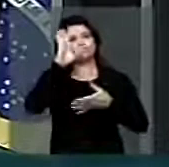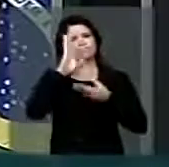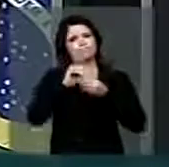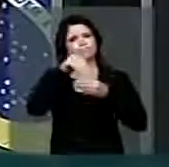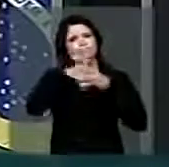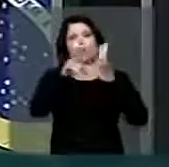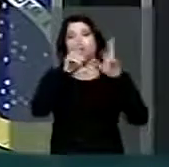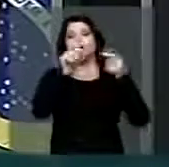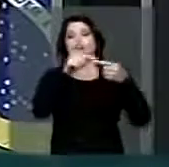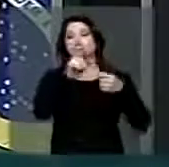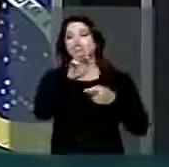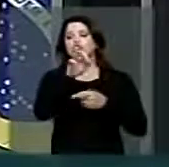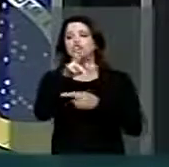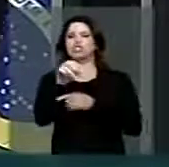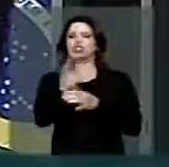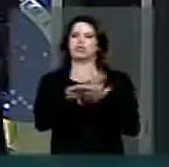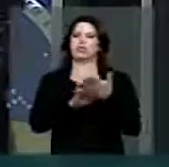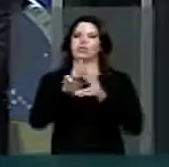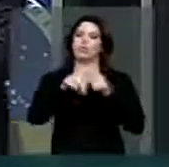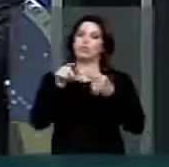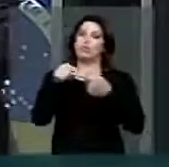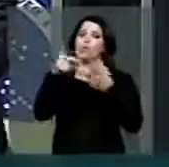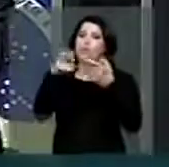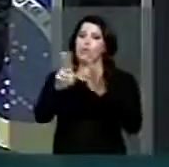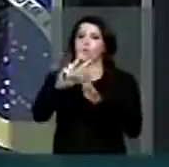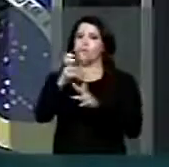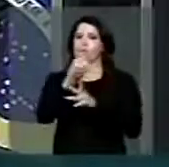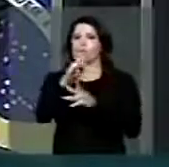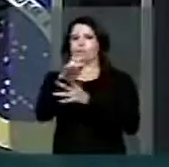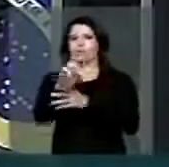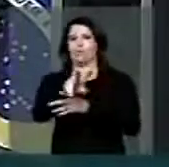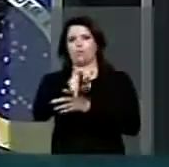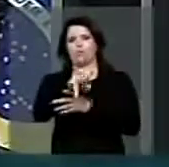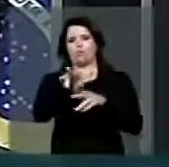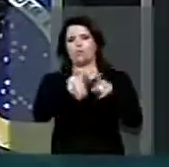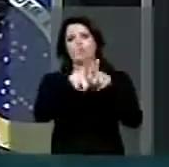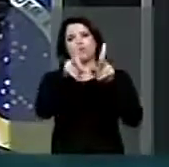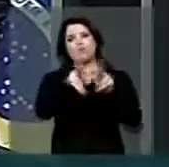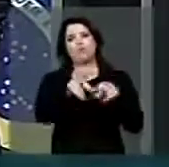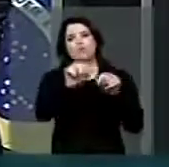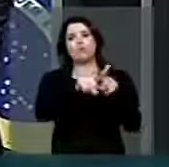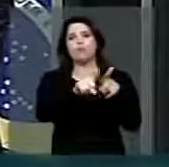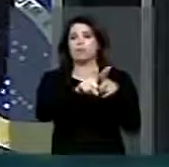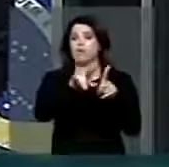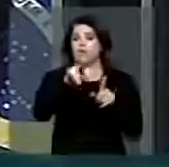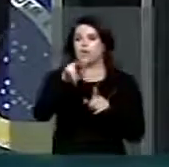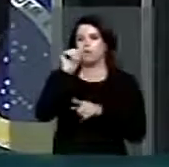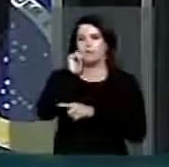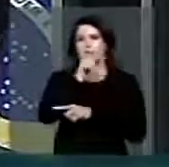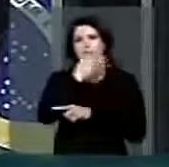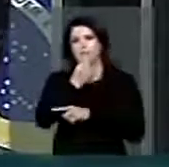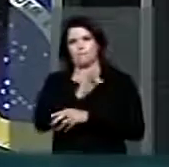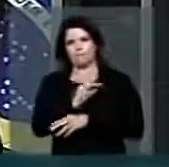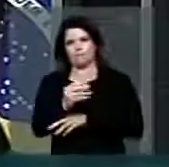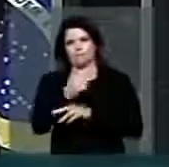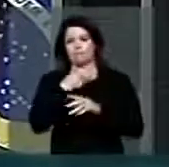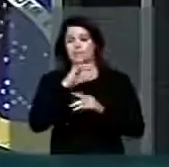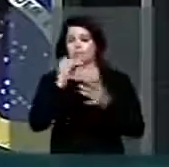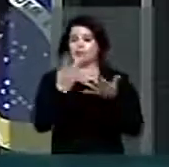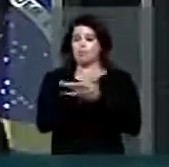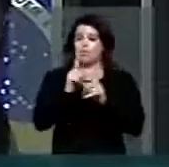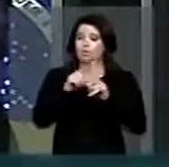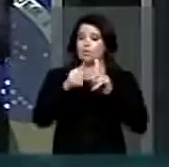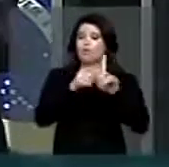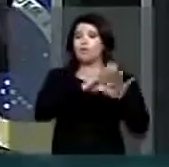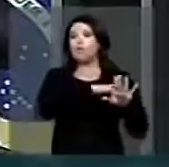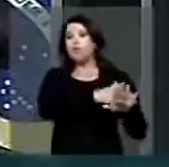termo como gênero. Então está previsto na hipótese do irmão também a irmã. Com relação à gravidez, o tempo